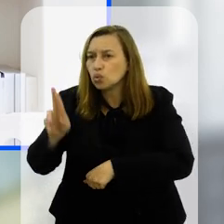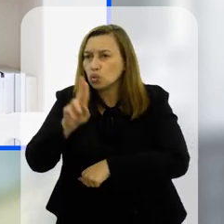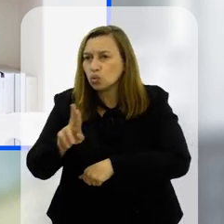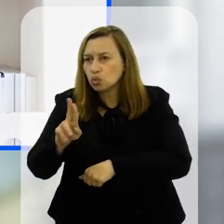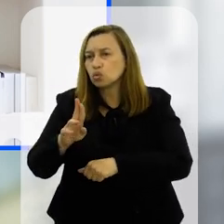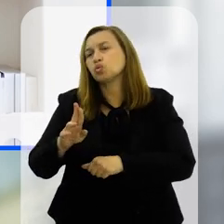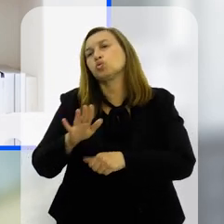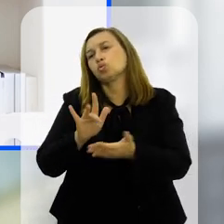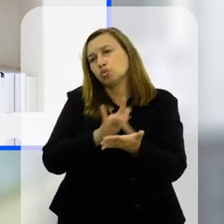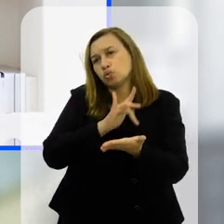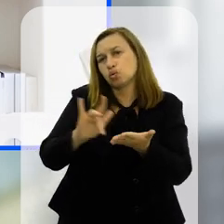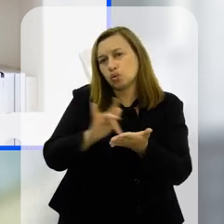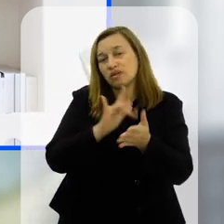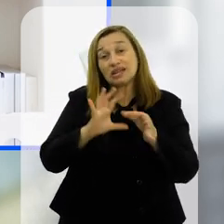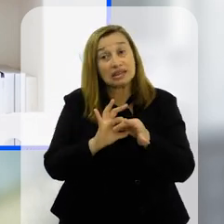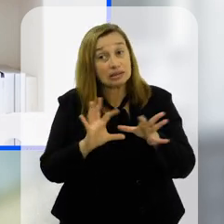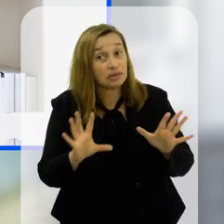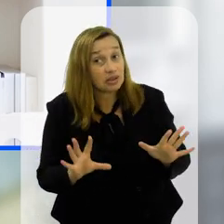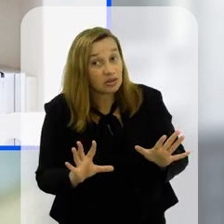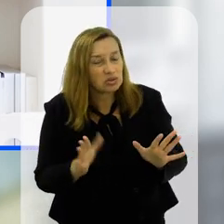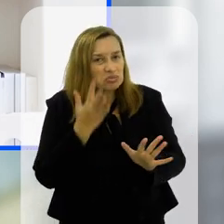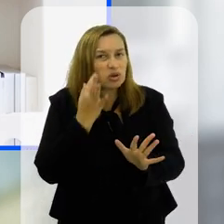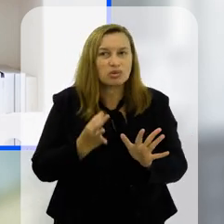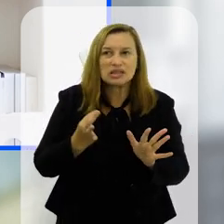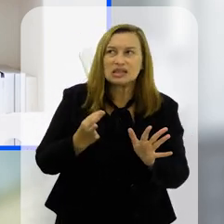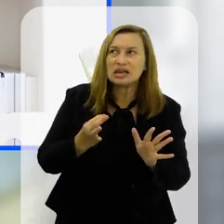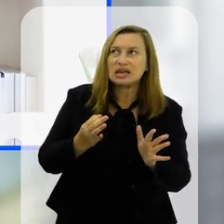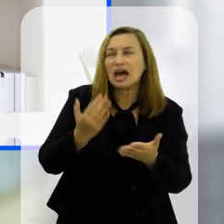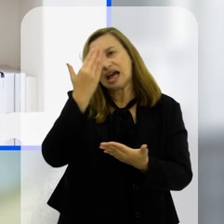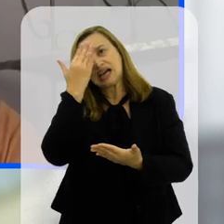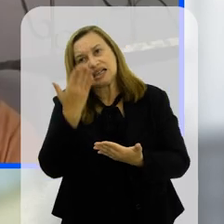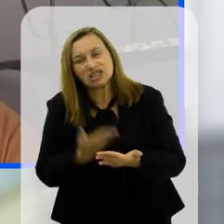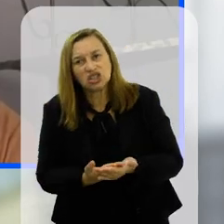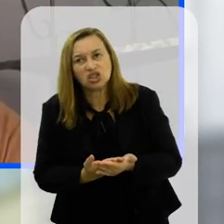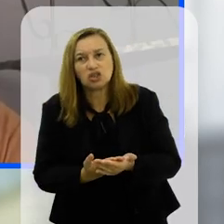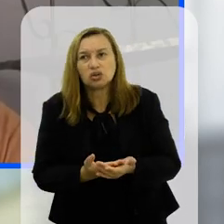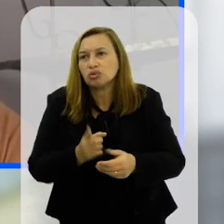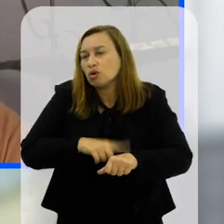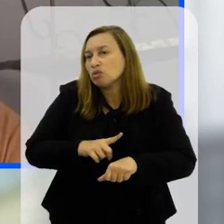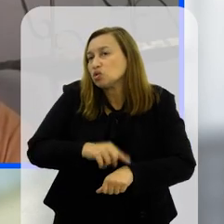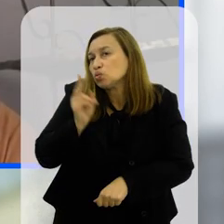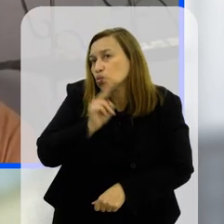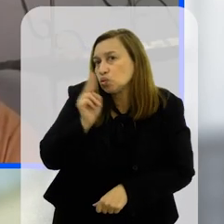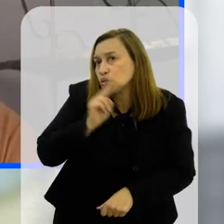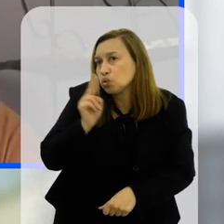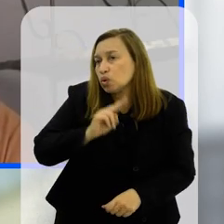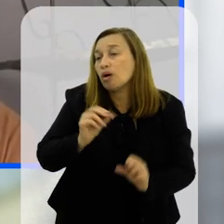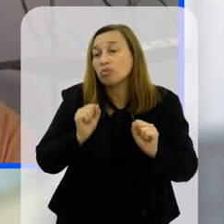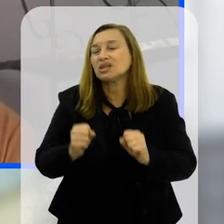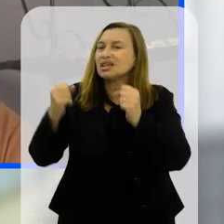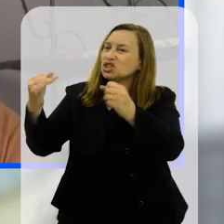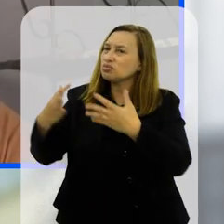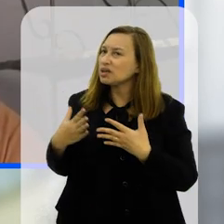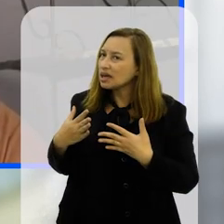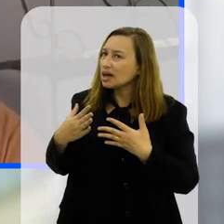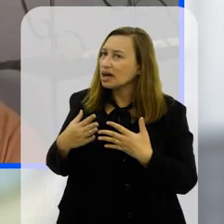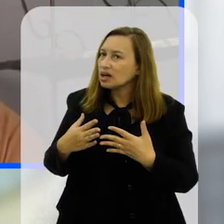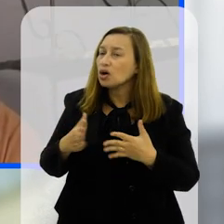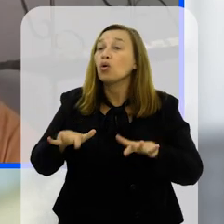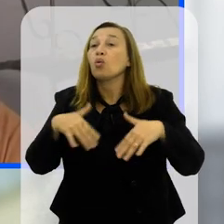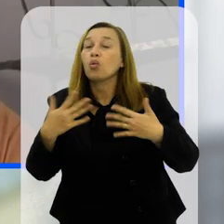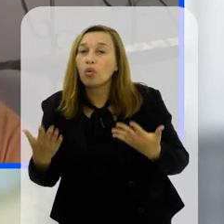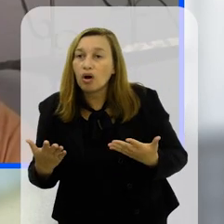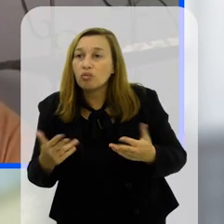celular nas escolas ele vai ser permitido né não sei talvez acredito que numa situação de emergência enfim se você puder explicar pra